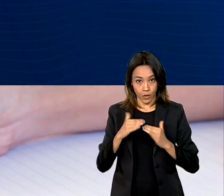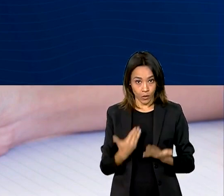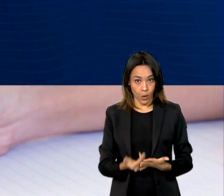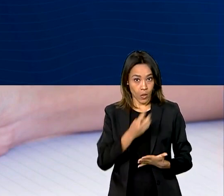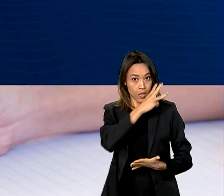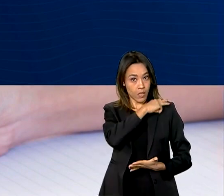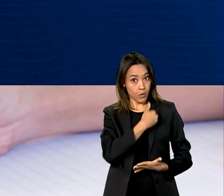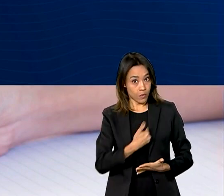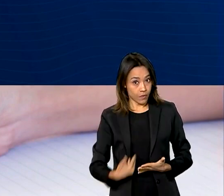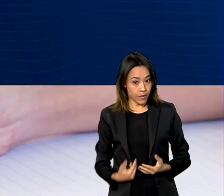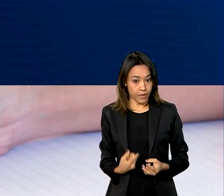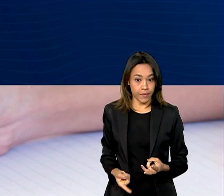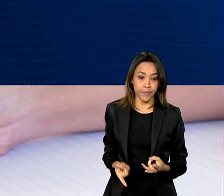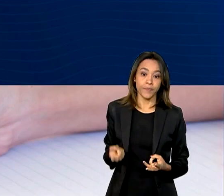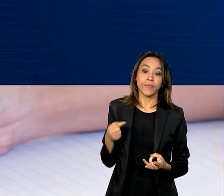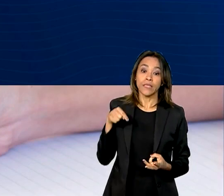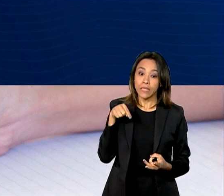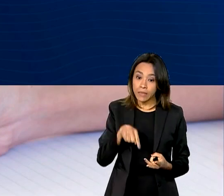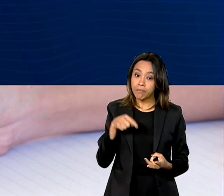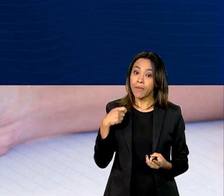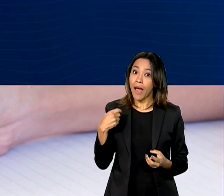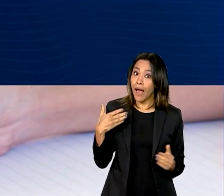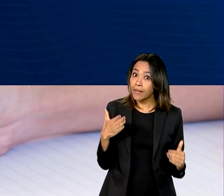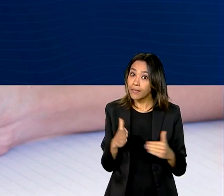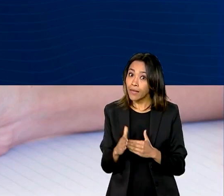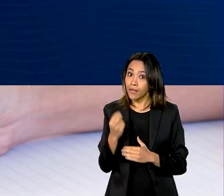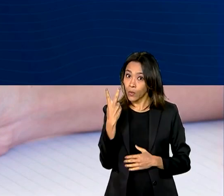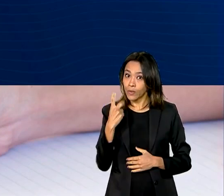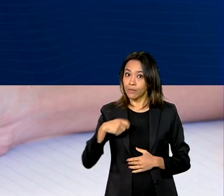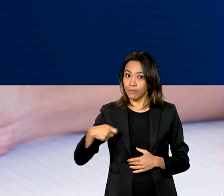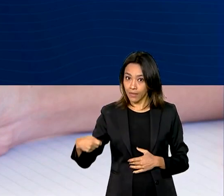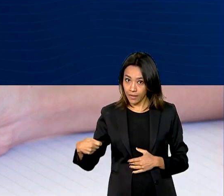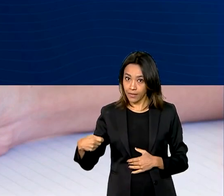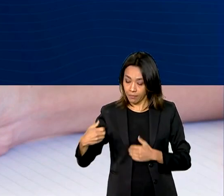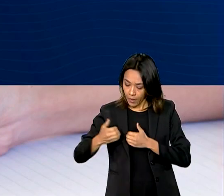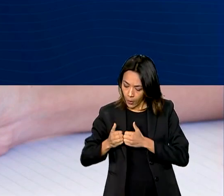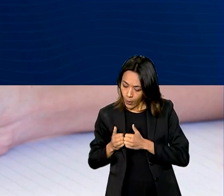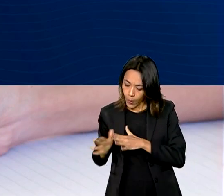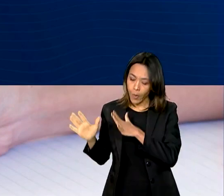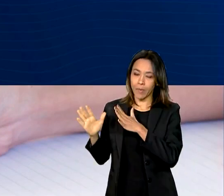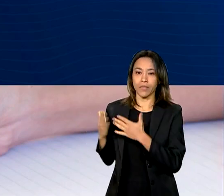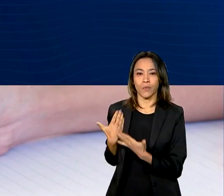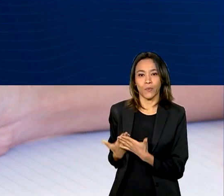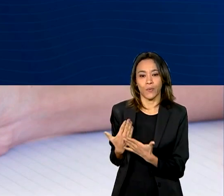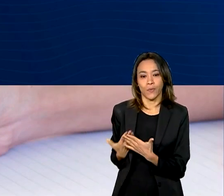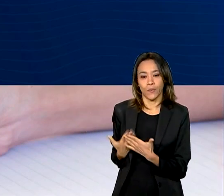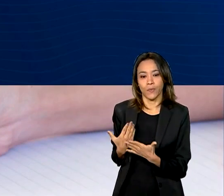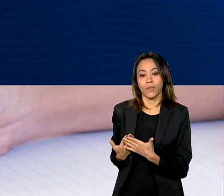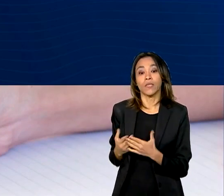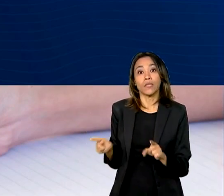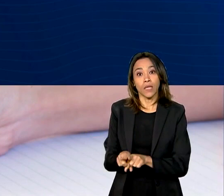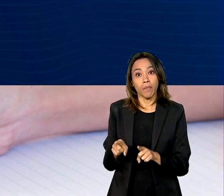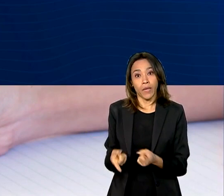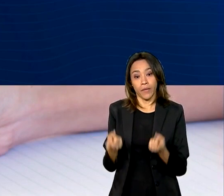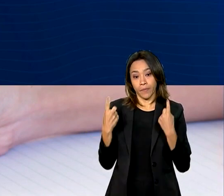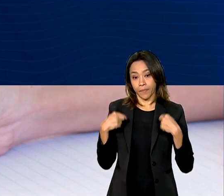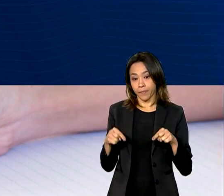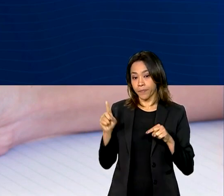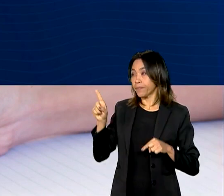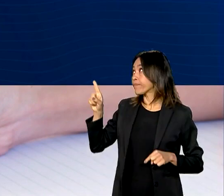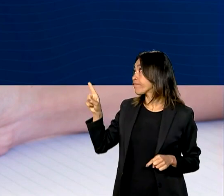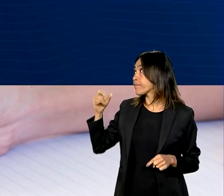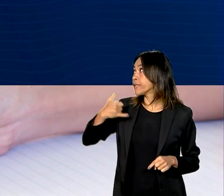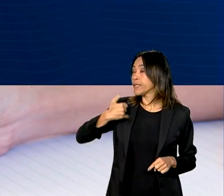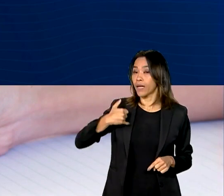médio público, registrada até dois meses após o início do ano letivo. Além disso, é necessário